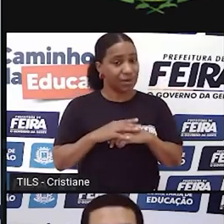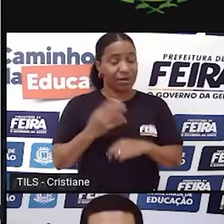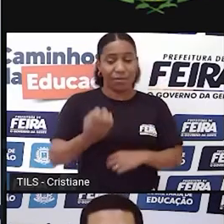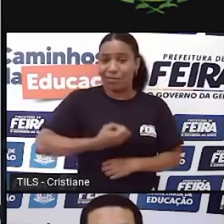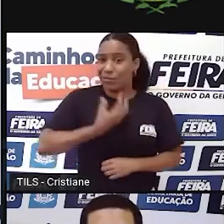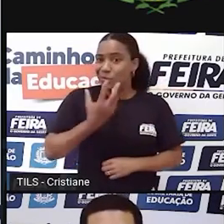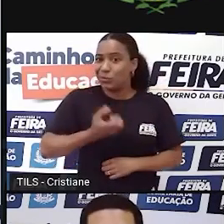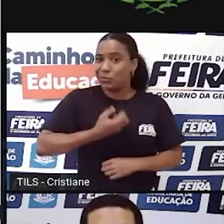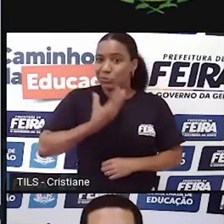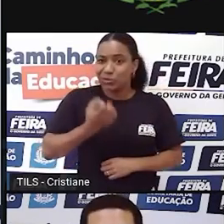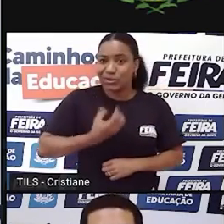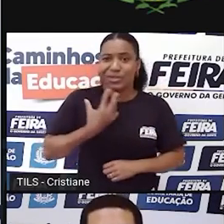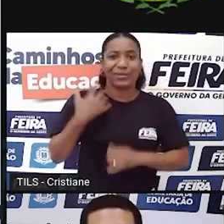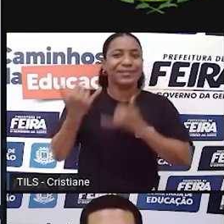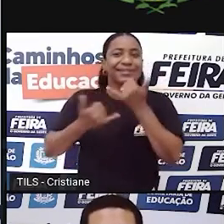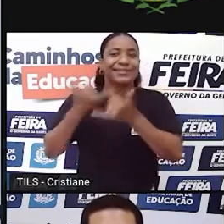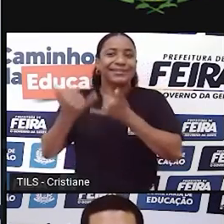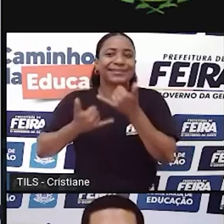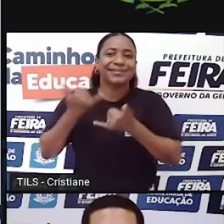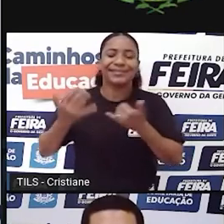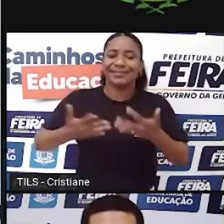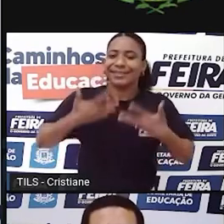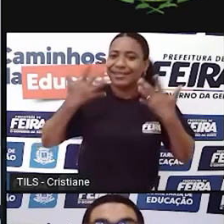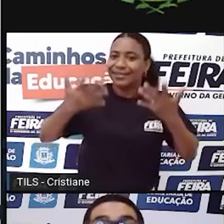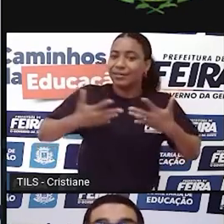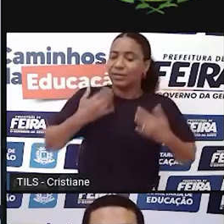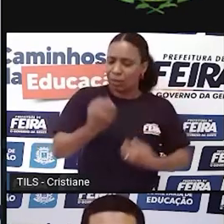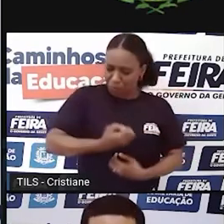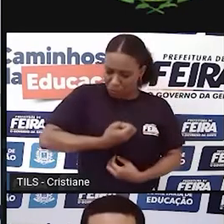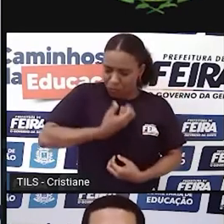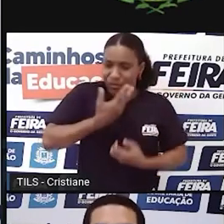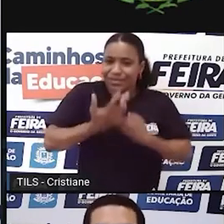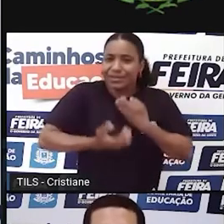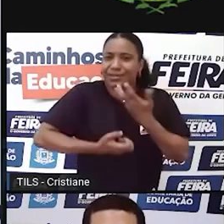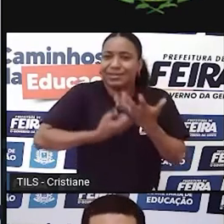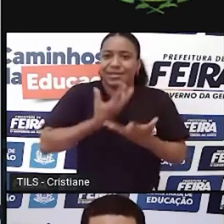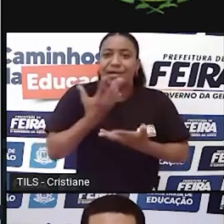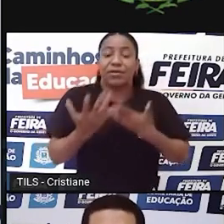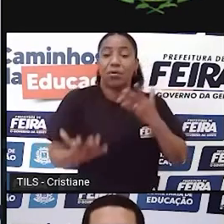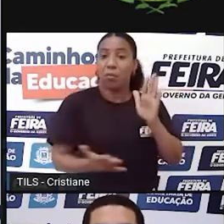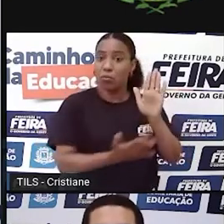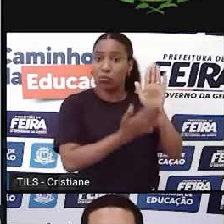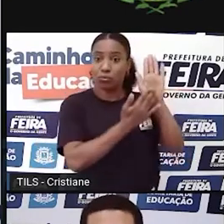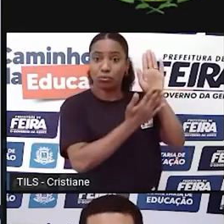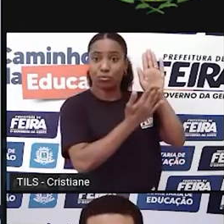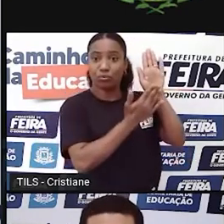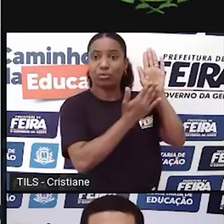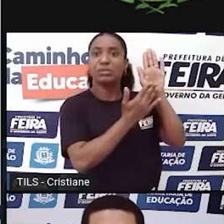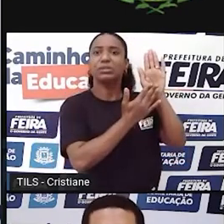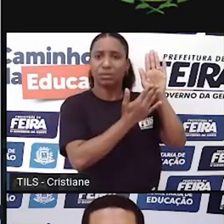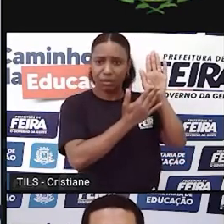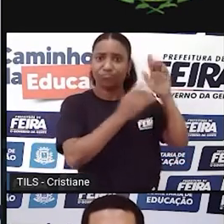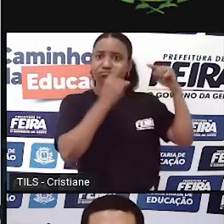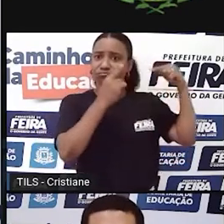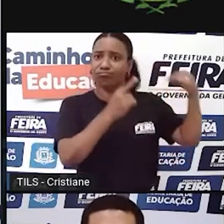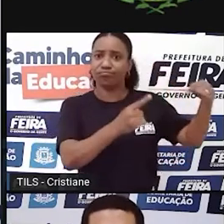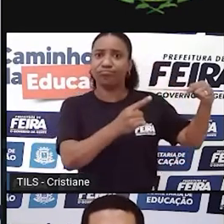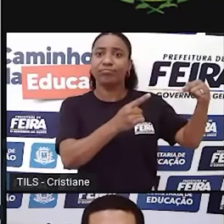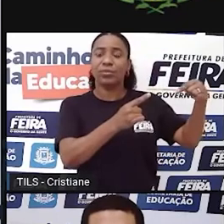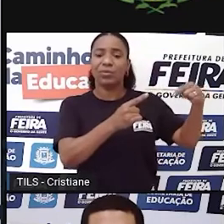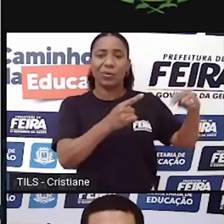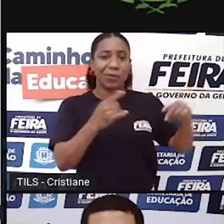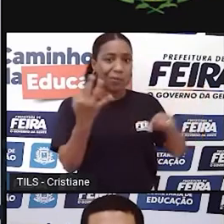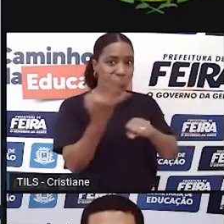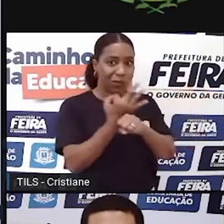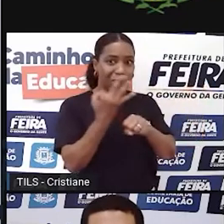ela vem também como forma de resistência, como política, como forma de denúncia. O sinal é o